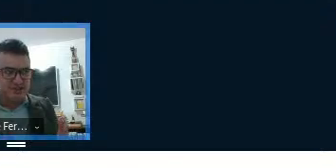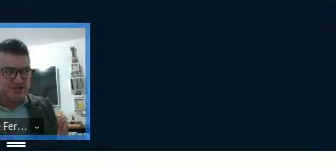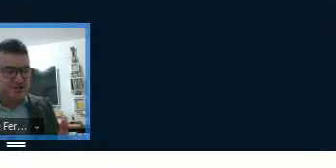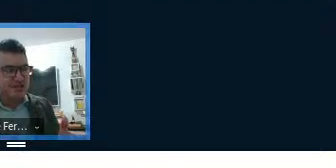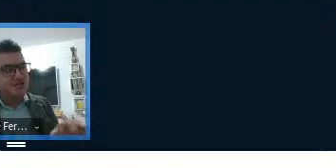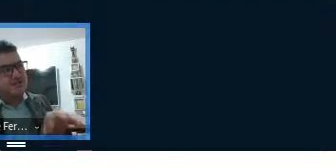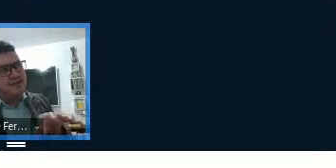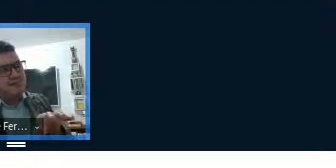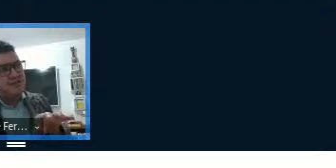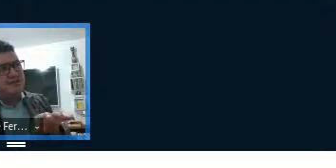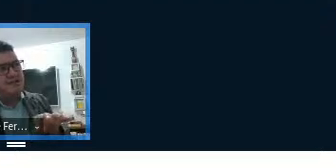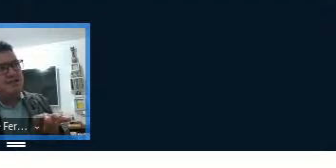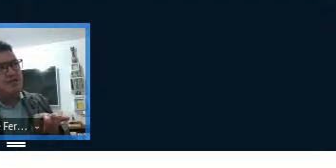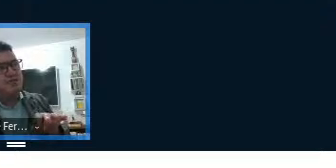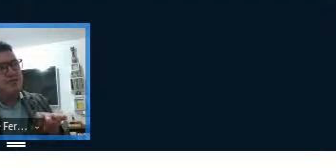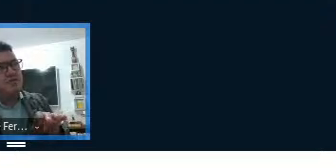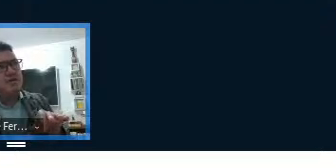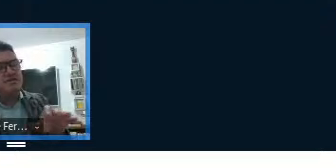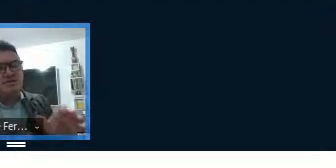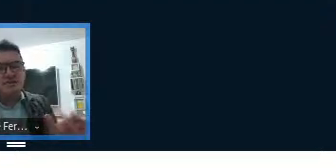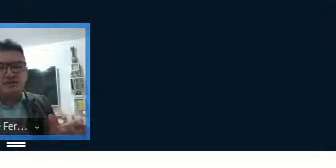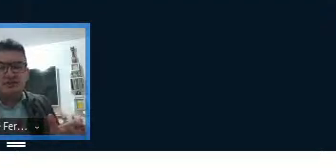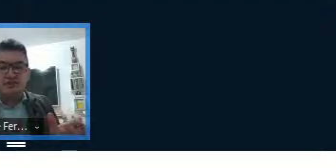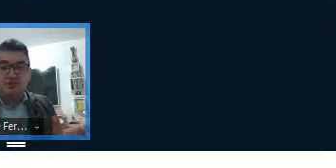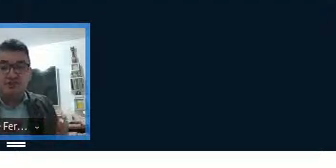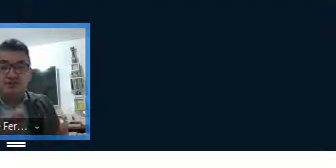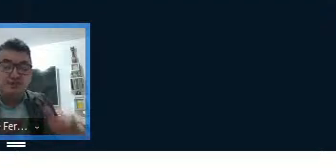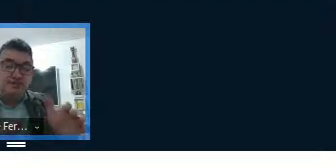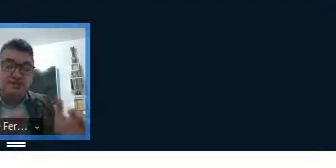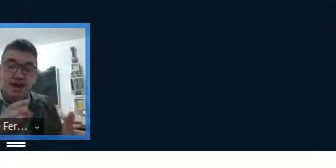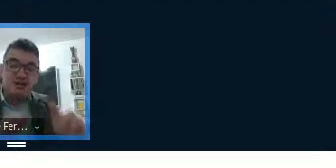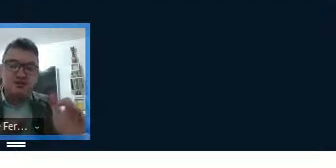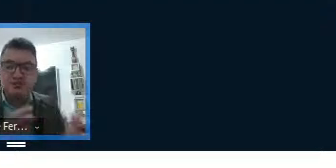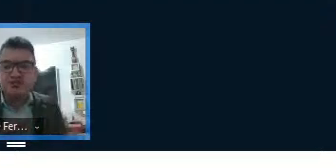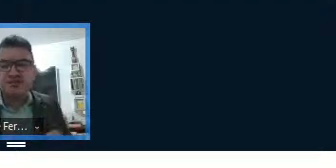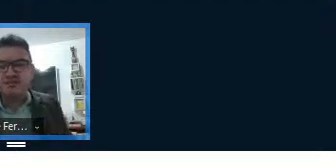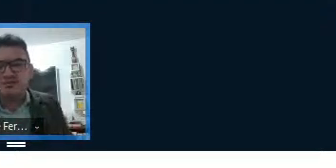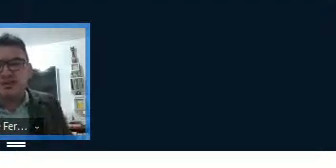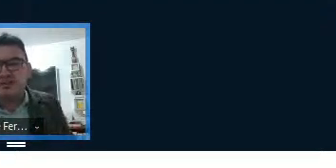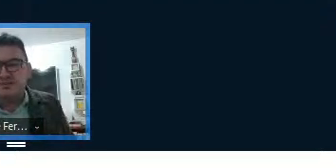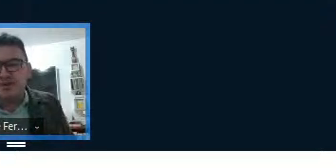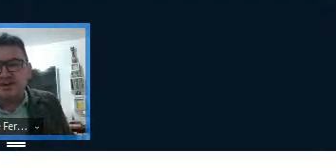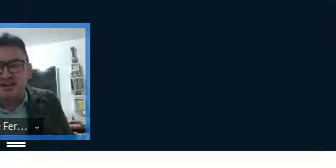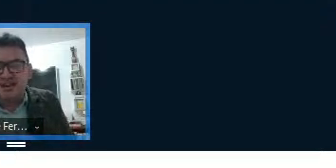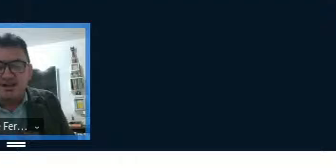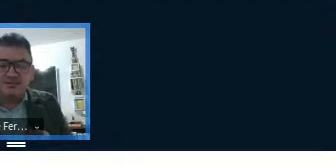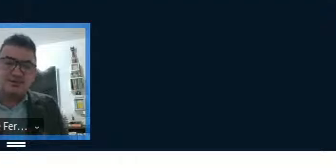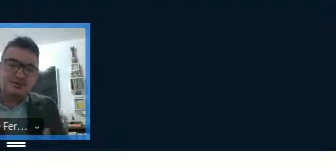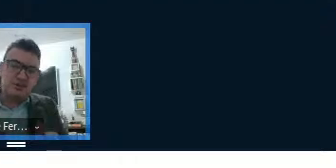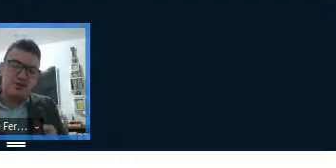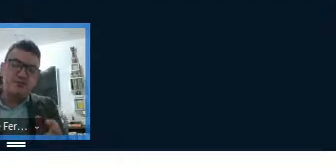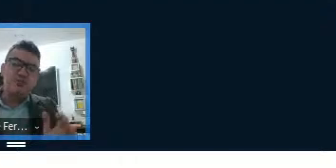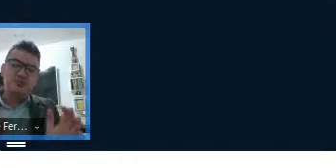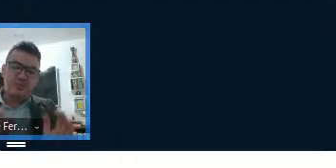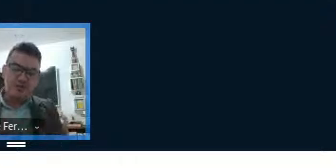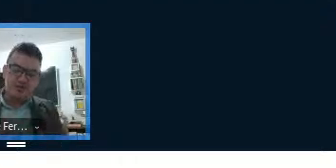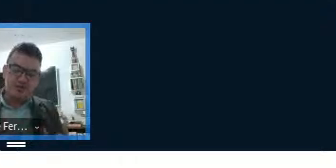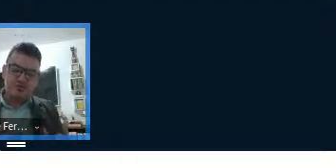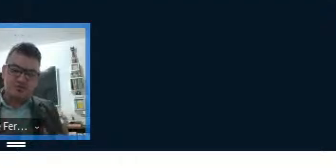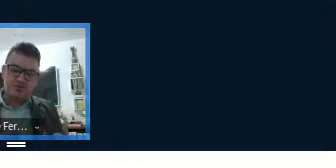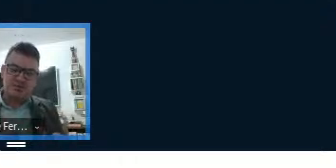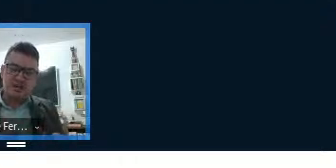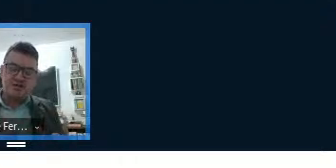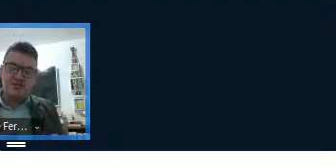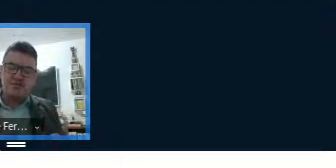como é que se dizia, de adaptação, de ajustes no texto para que ele se torne muito